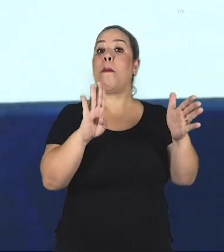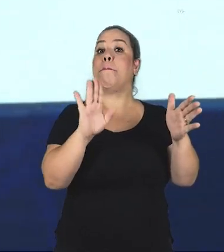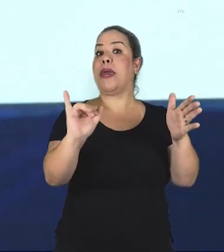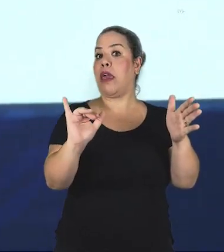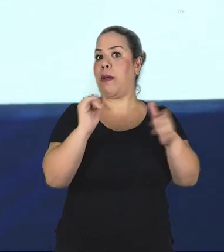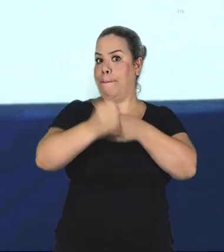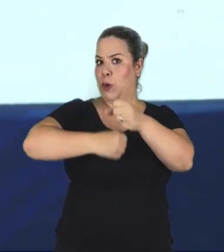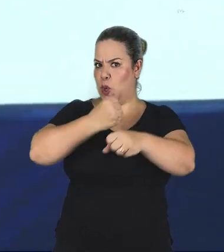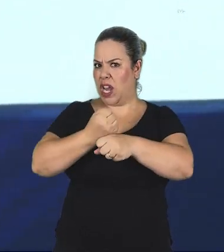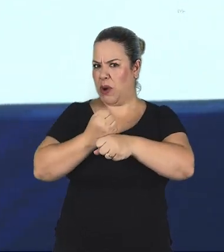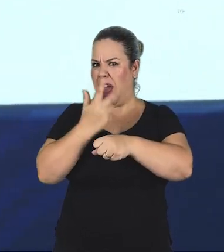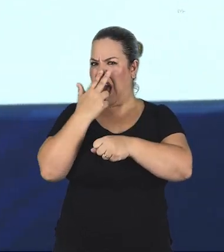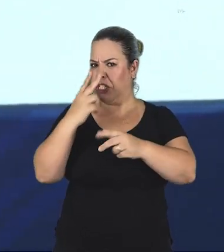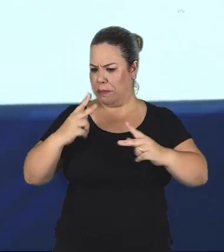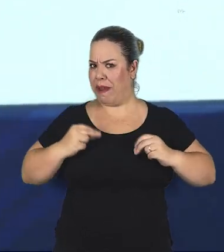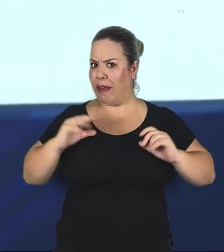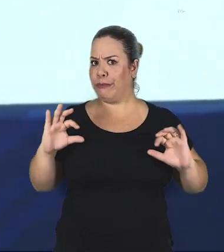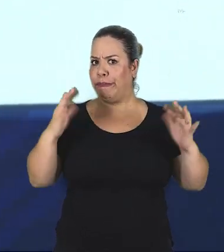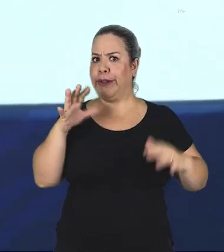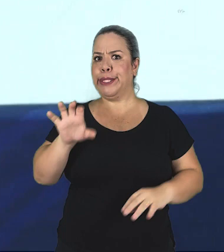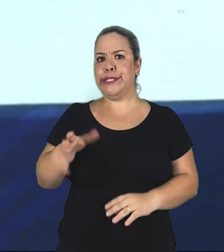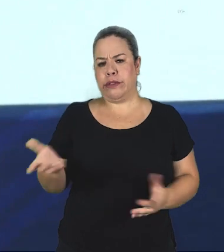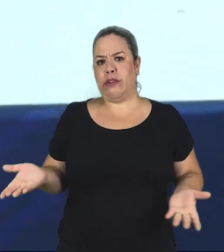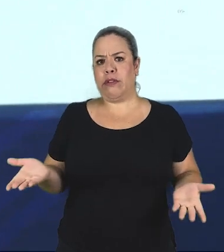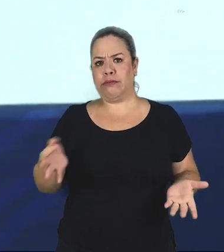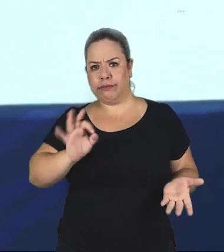ano, não merece um evento como esse?